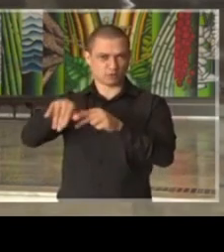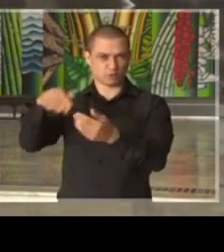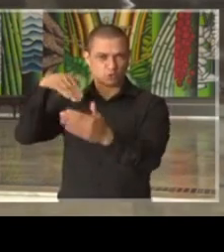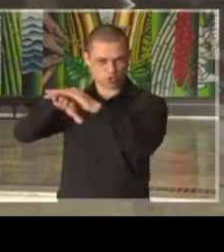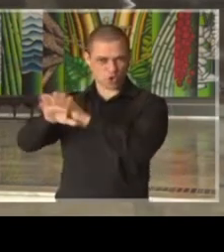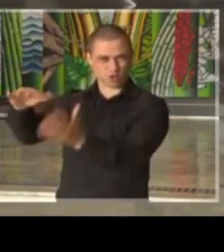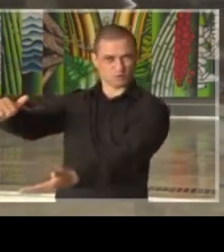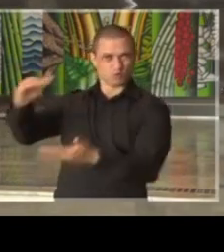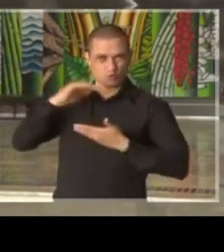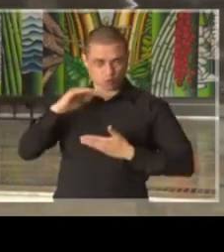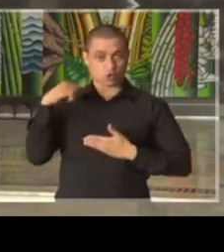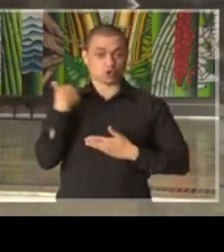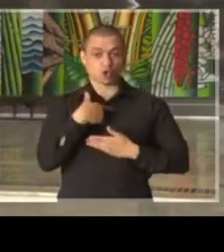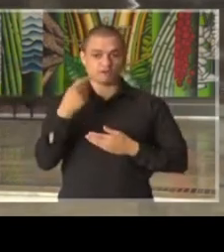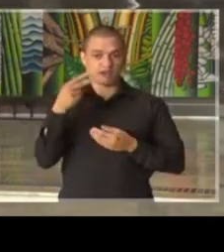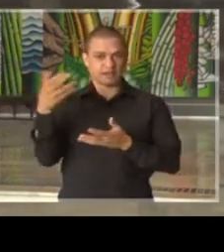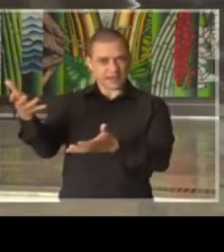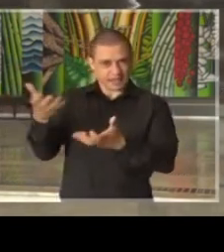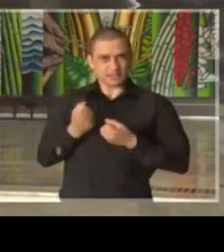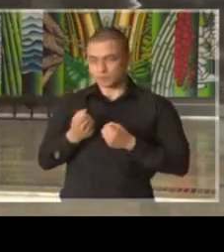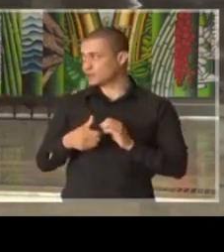no processo de entrega